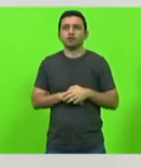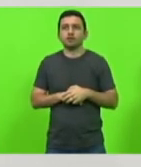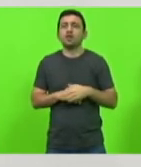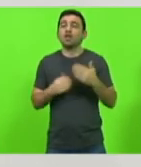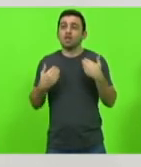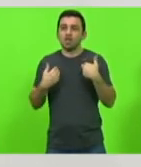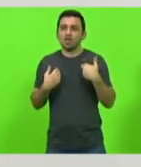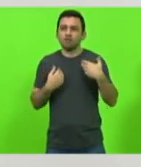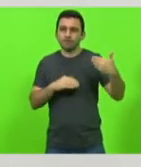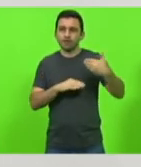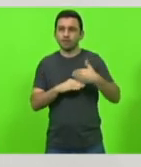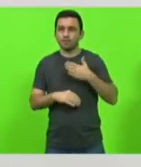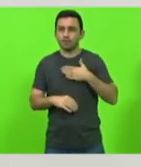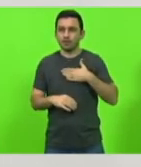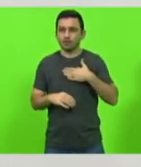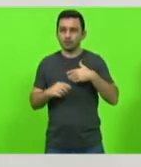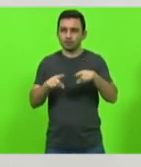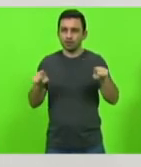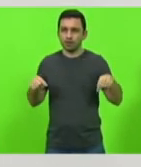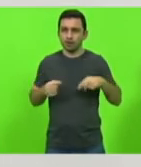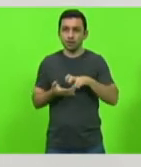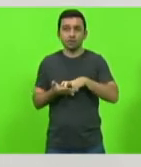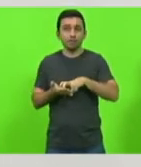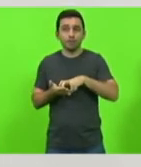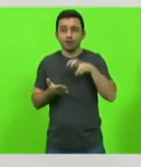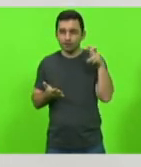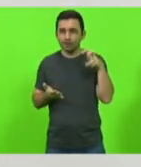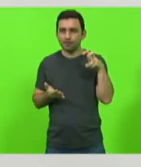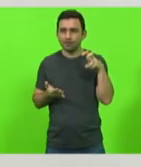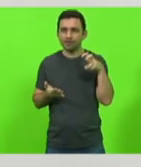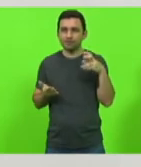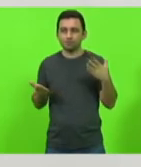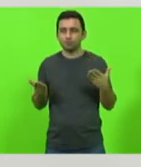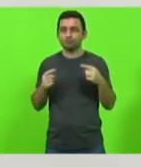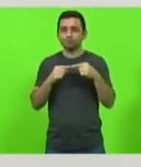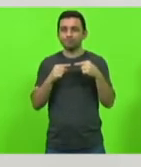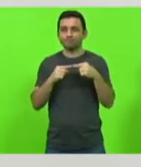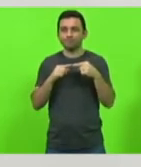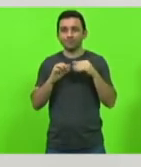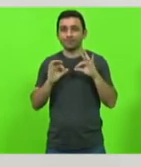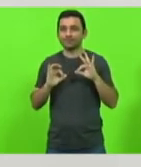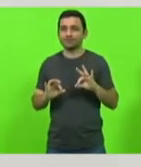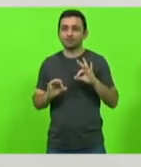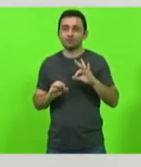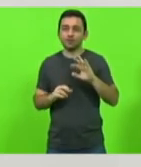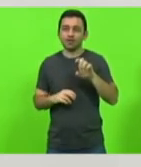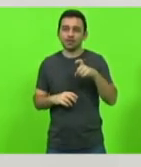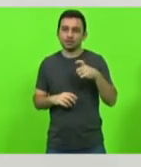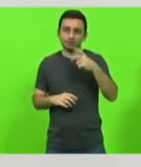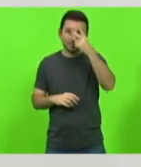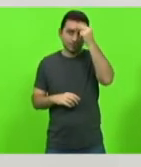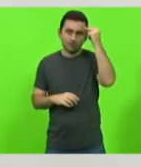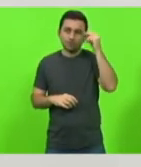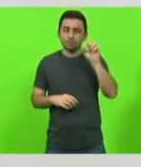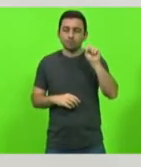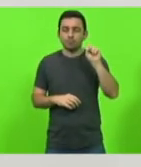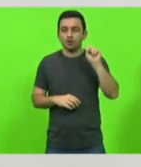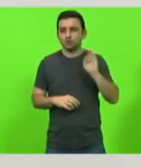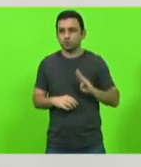visita no meu gabinete na parte da manhã coincidentemente coincidentemente do ex-prefeito de Balneário Barra do Sul